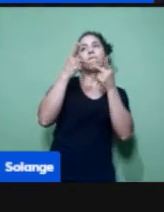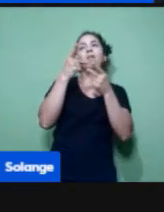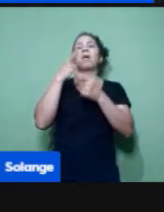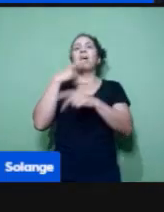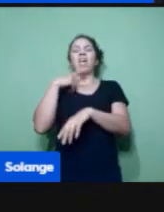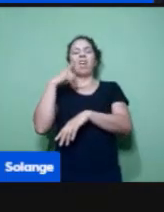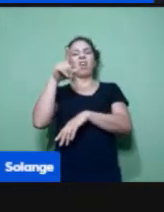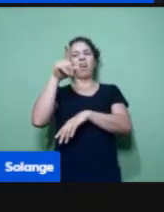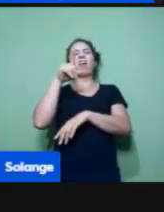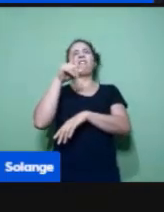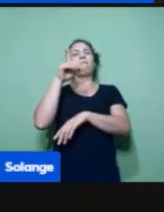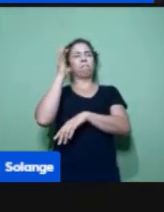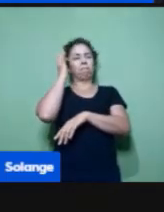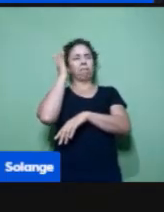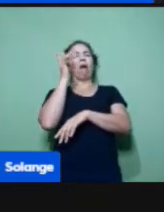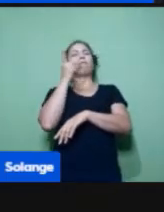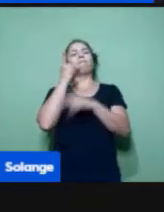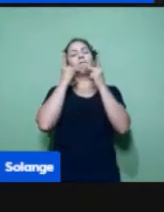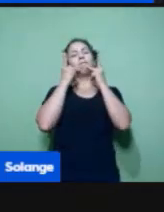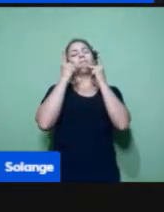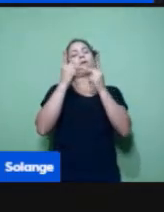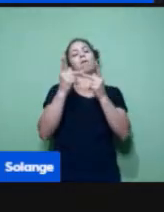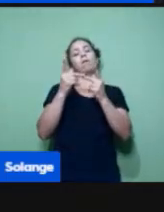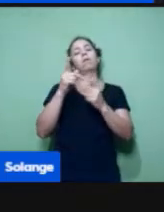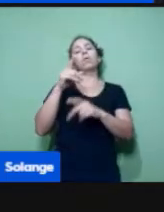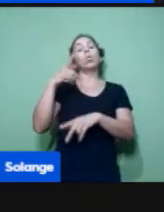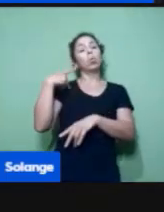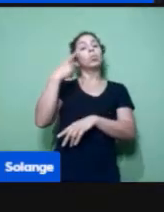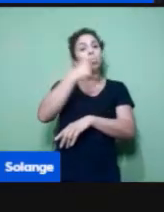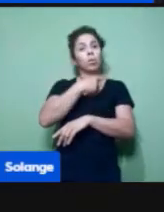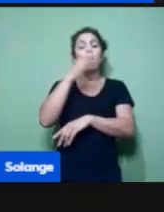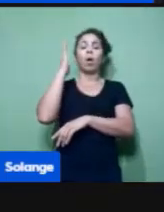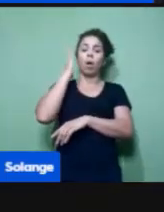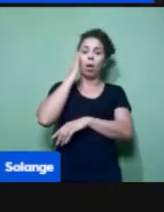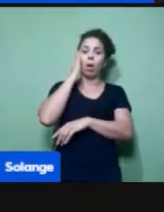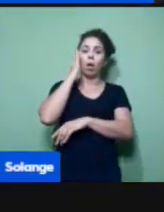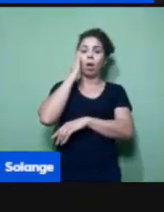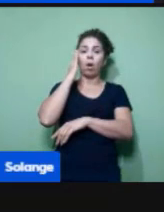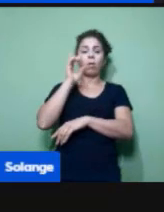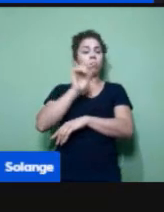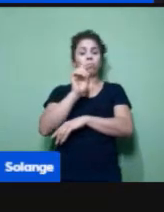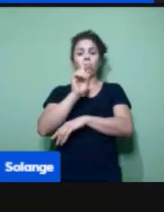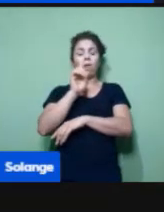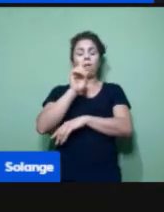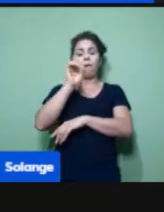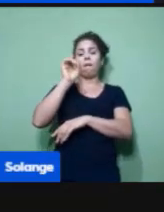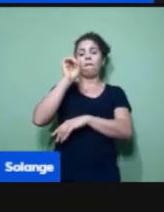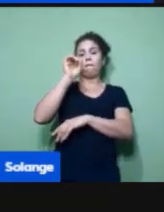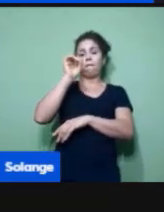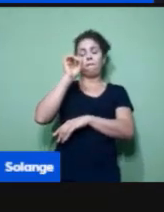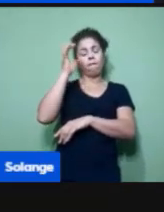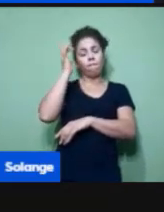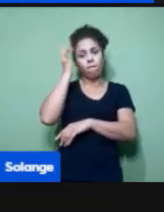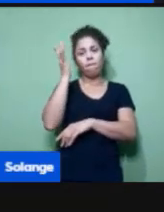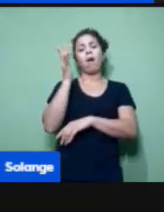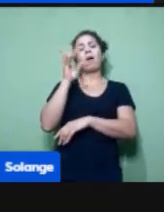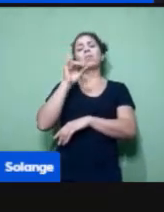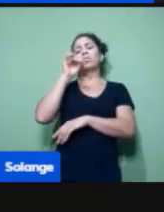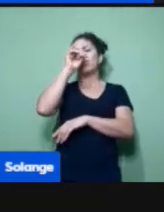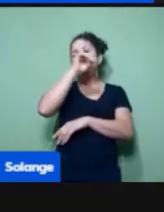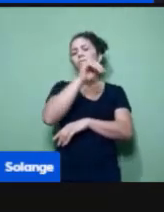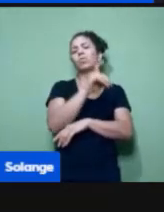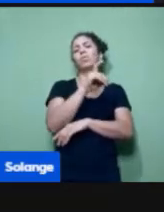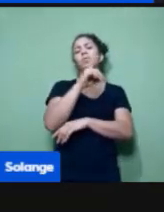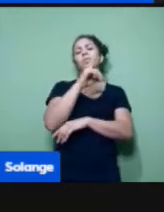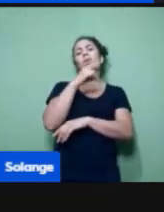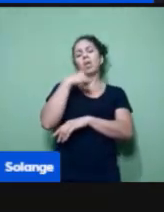Mas, não é que é fácil, a gente sabe que não vai ser fácil esse momento, eu sei da dificuldade. Durante muito tempo, trabalhei com